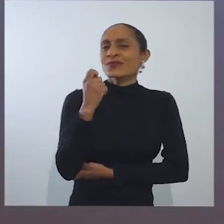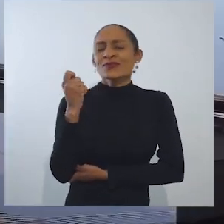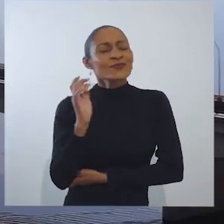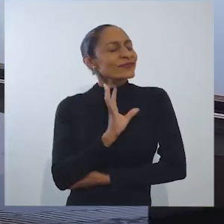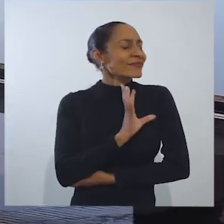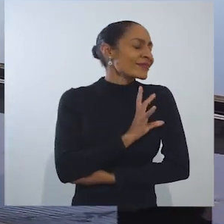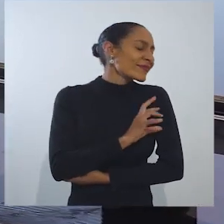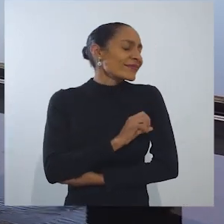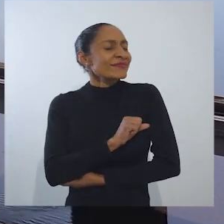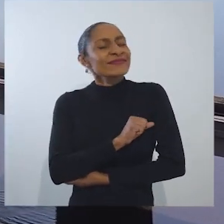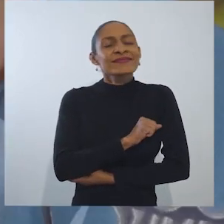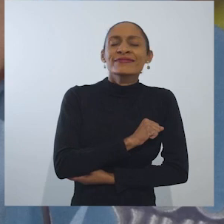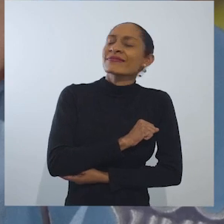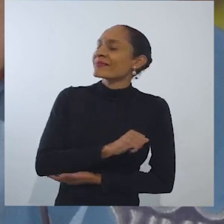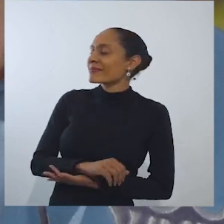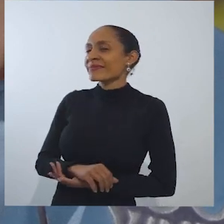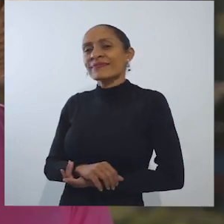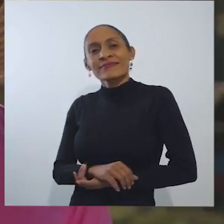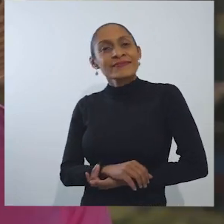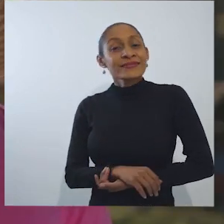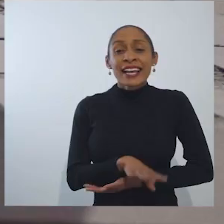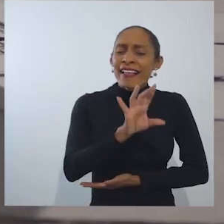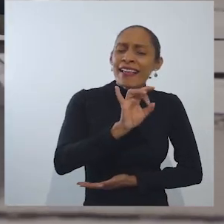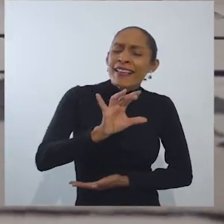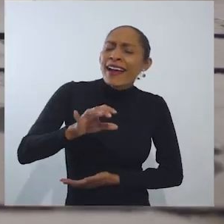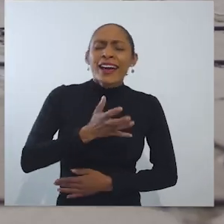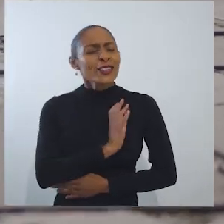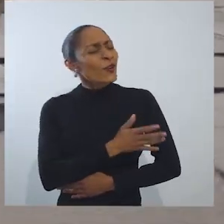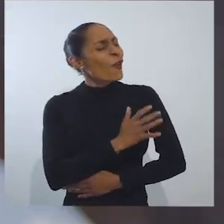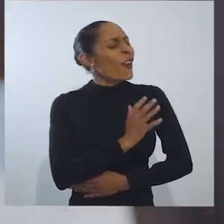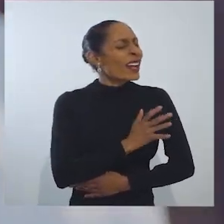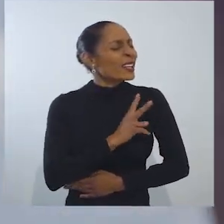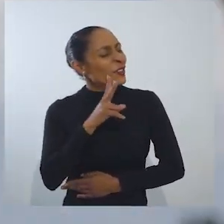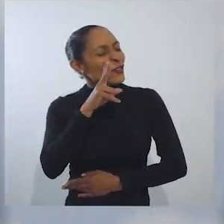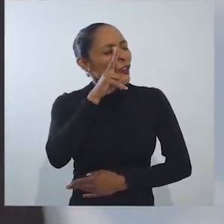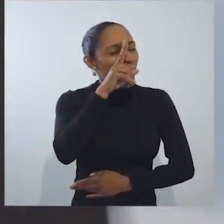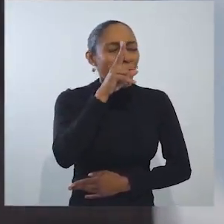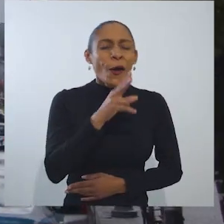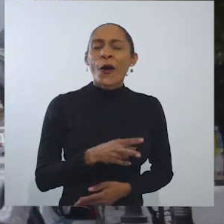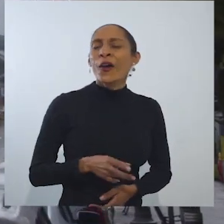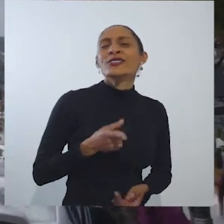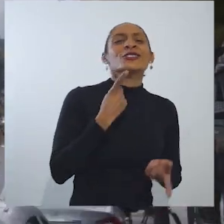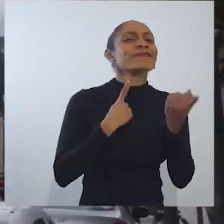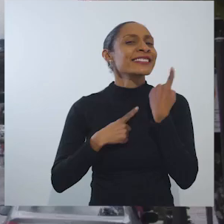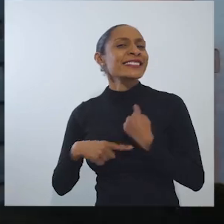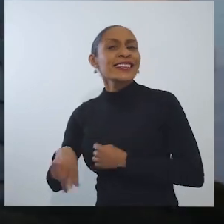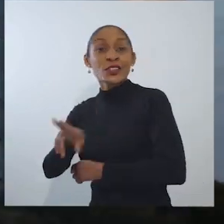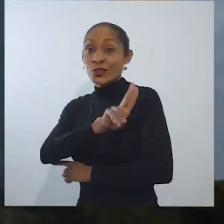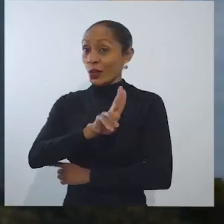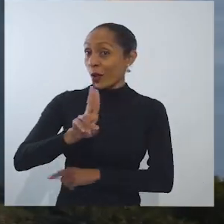amor Em cada coração bate forte O desejo que tem nome de mudança